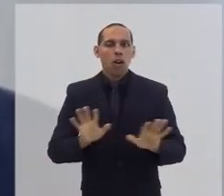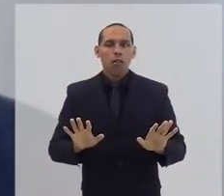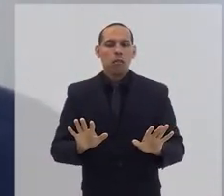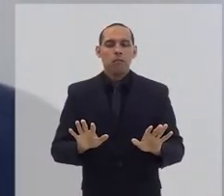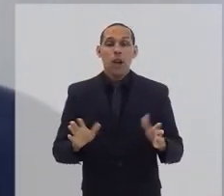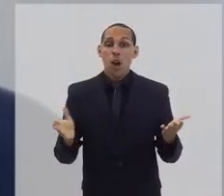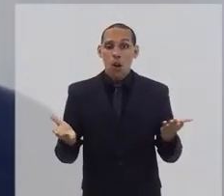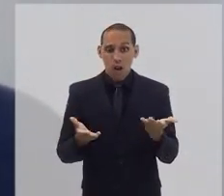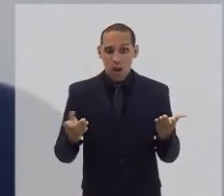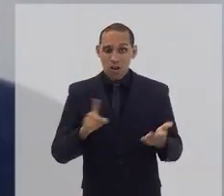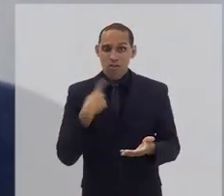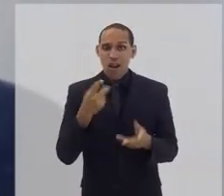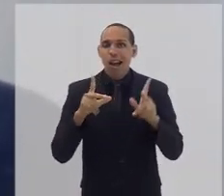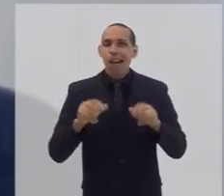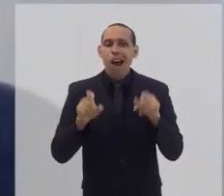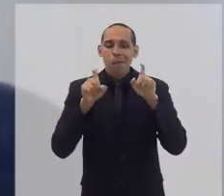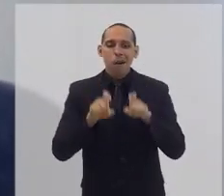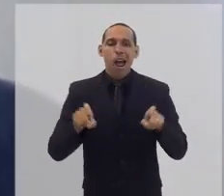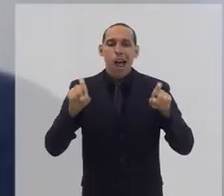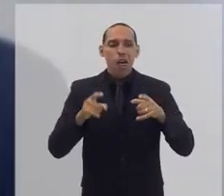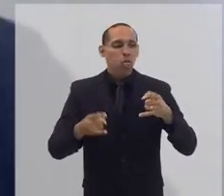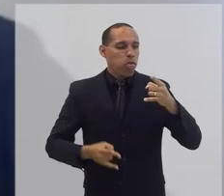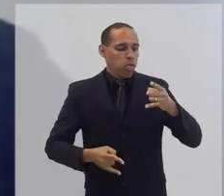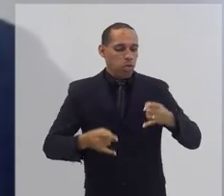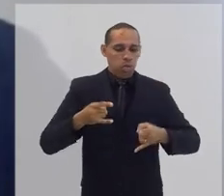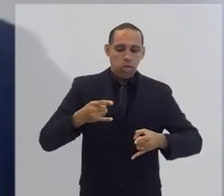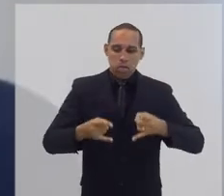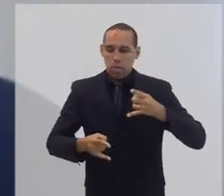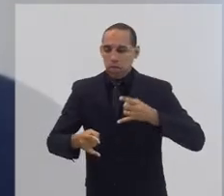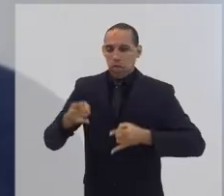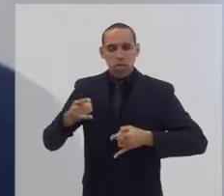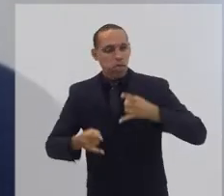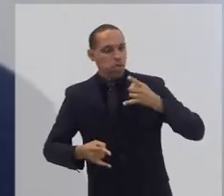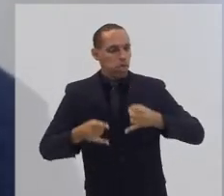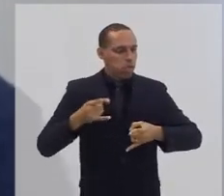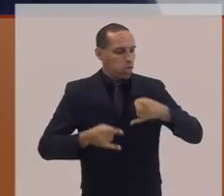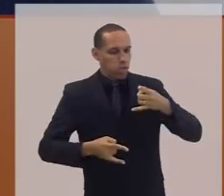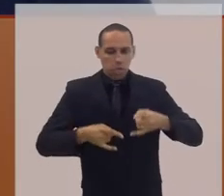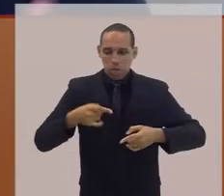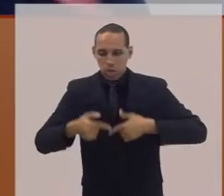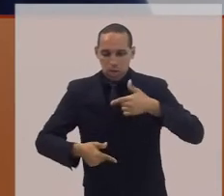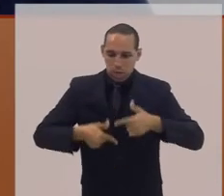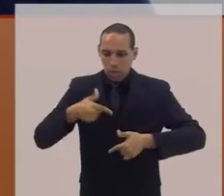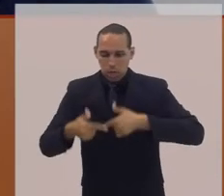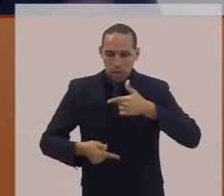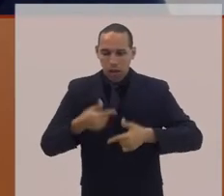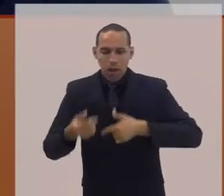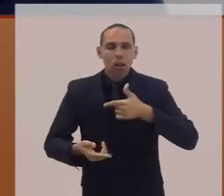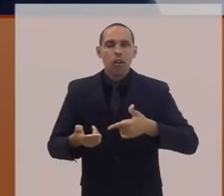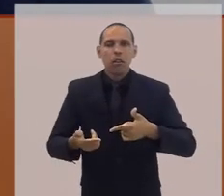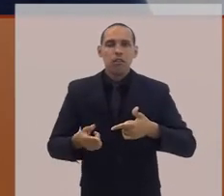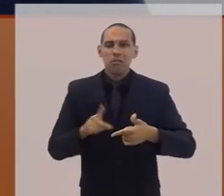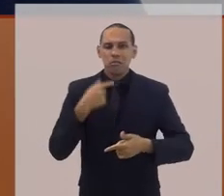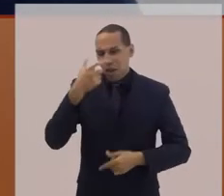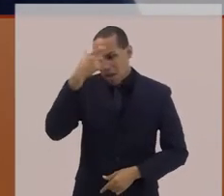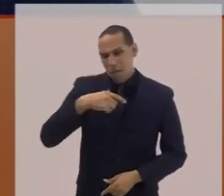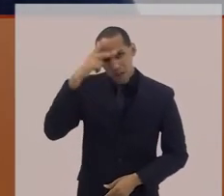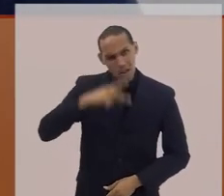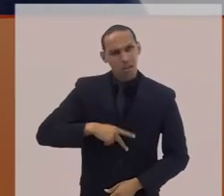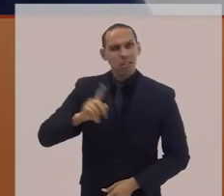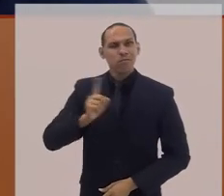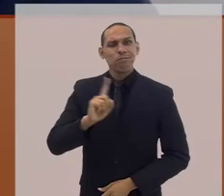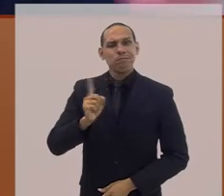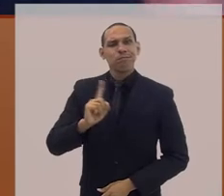precisa funcionar, precisa produzir, do que gente que tem dias felizes e dias tristes.